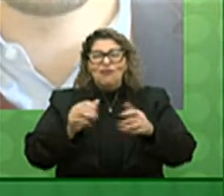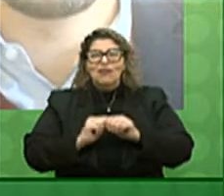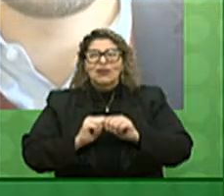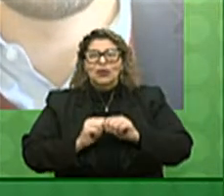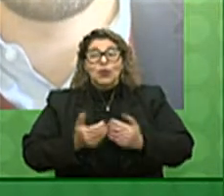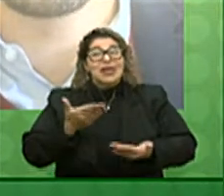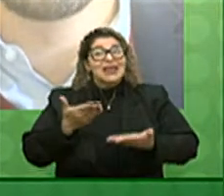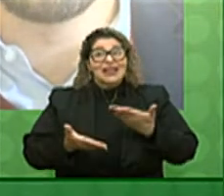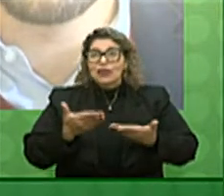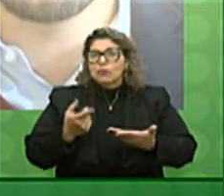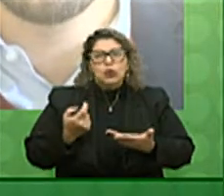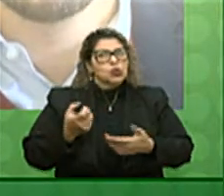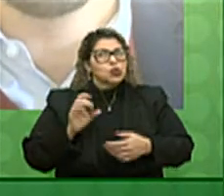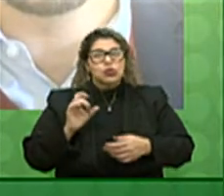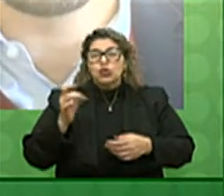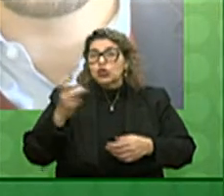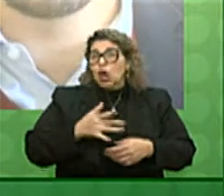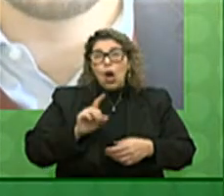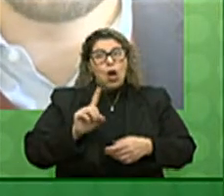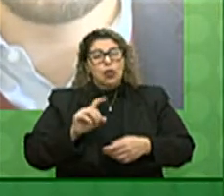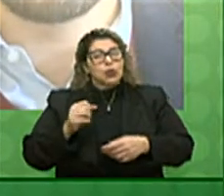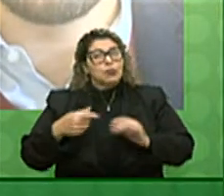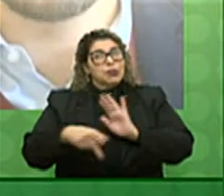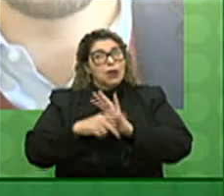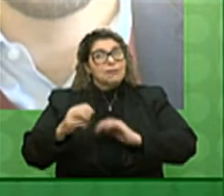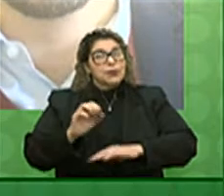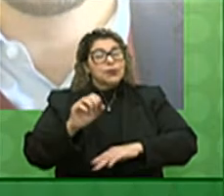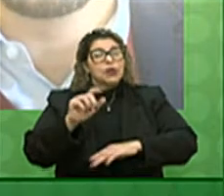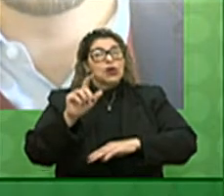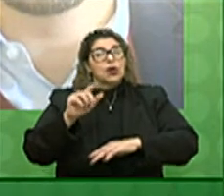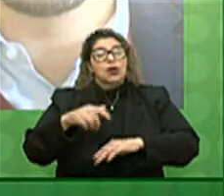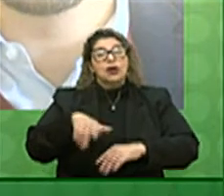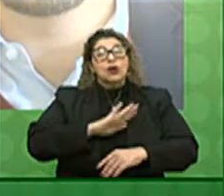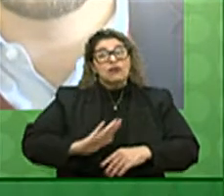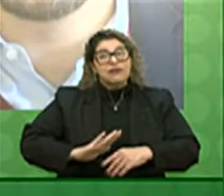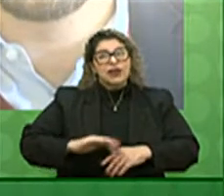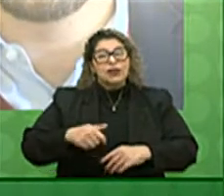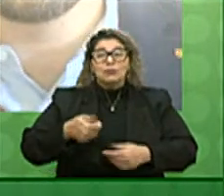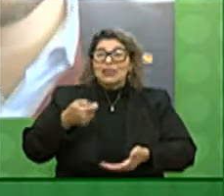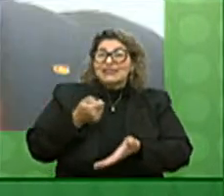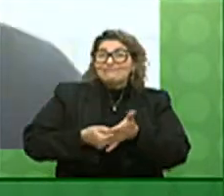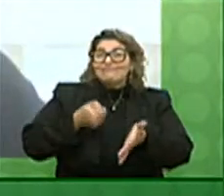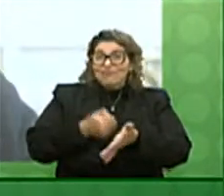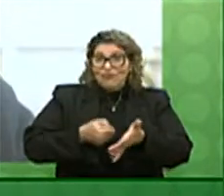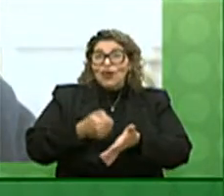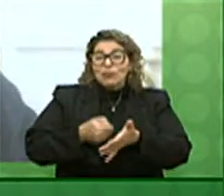contas para resolver o problema do governo, mas fazendo isso de forma com que a gente consiga